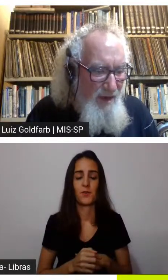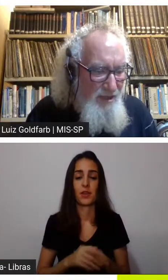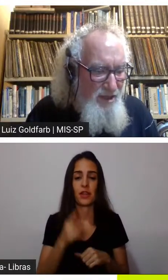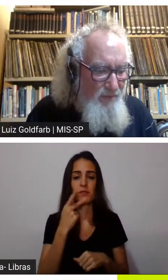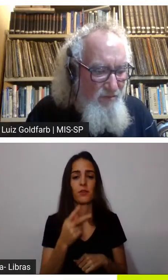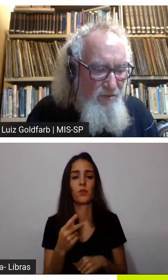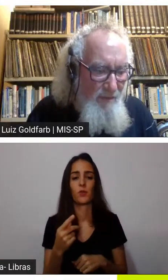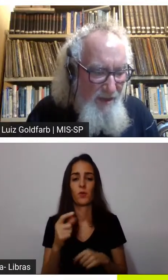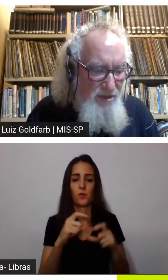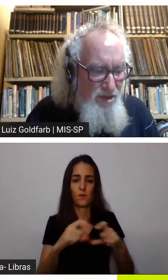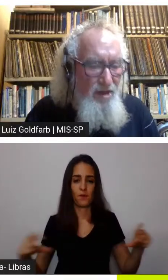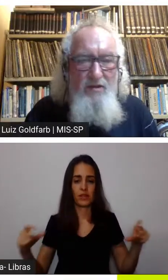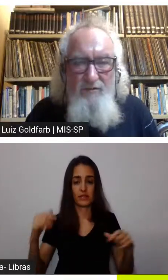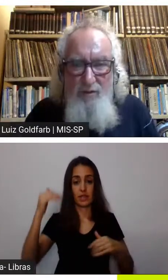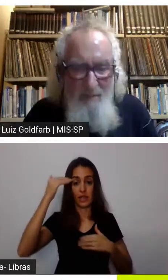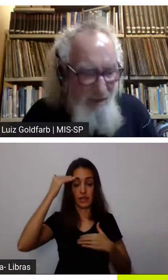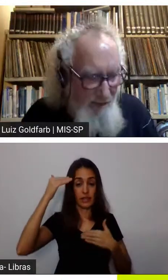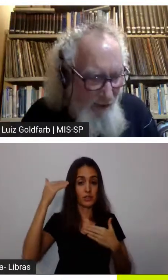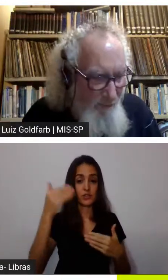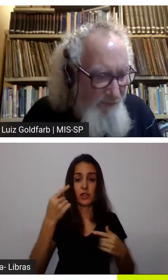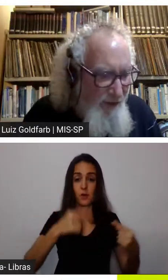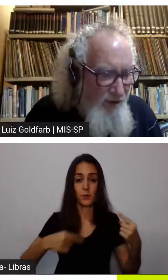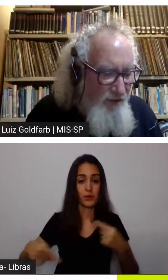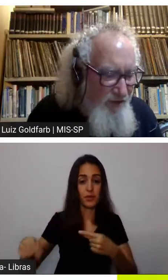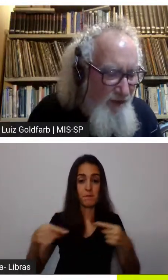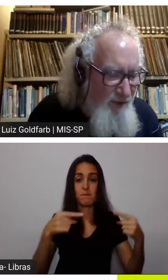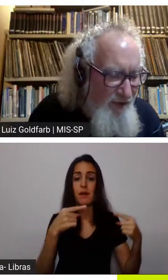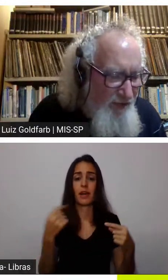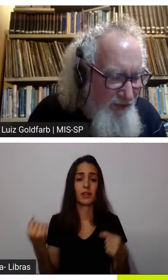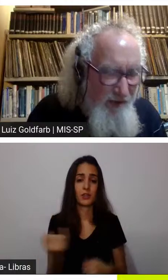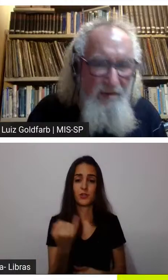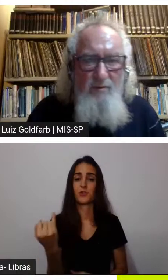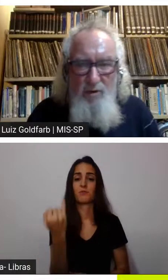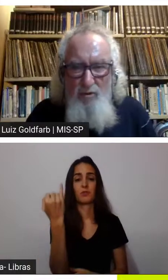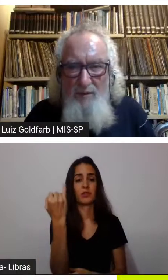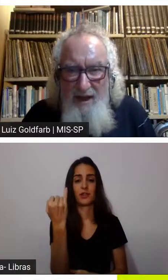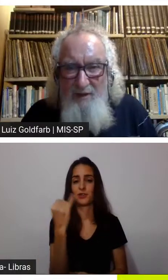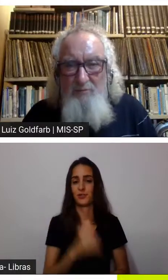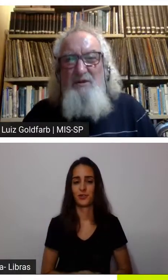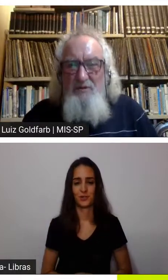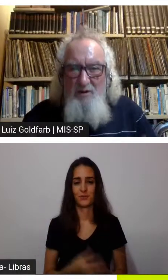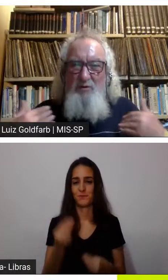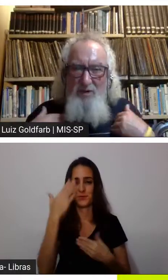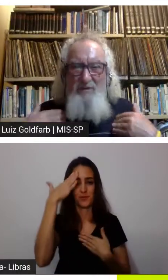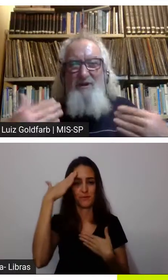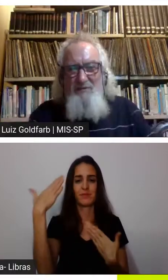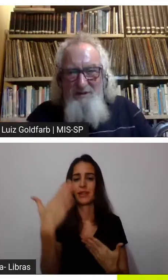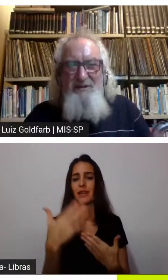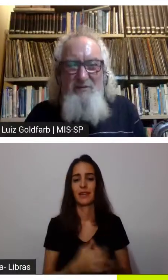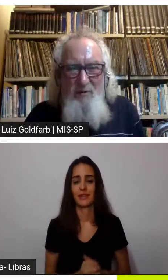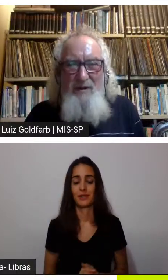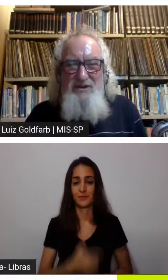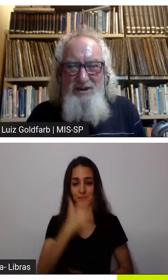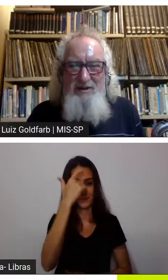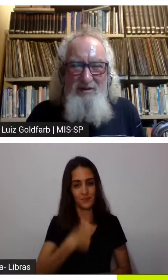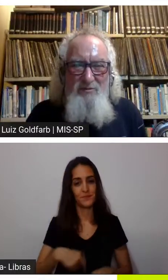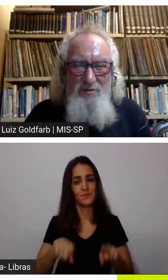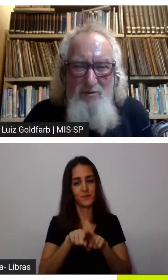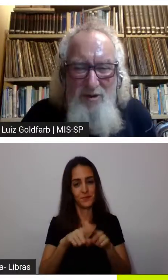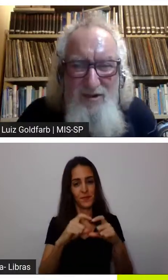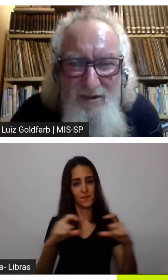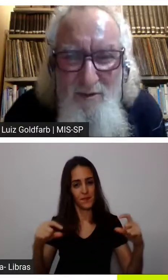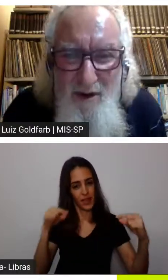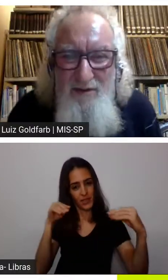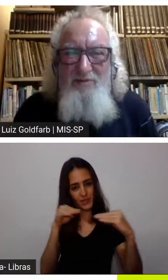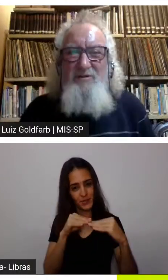por esse debate absolutamente fundamental simples assim muito obrigado então eu também compartilho aí